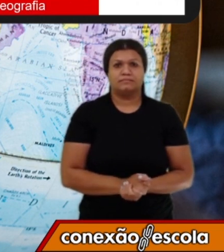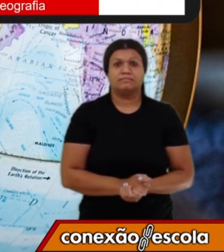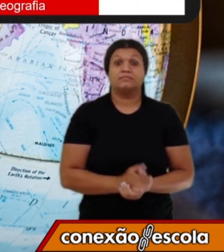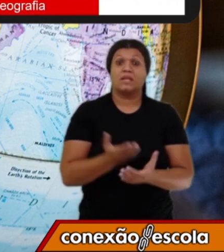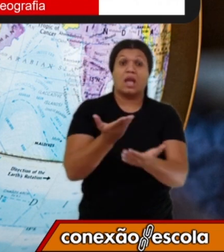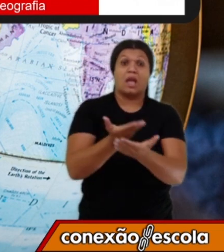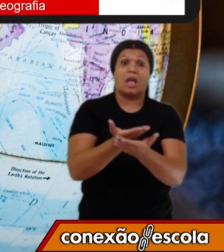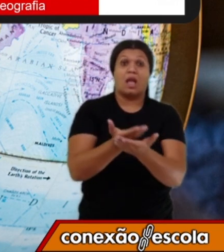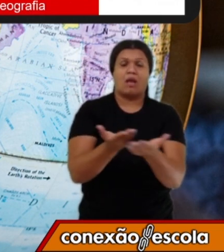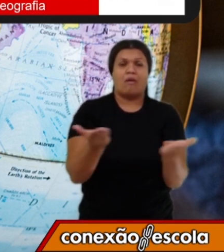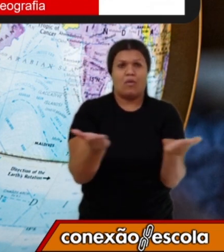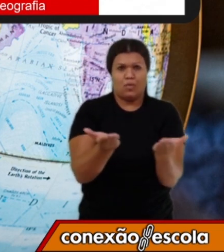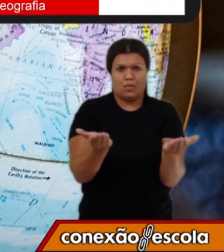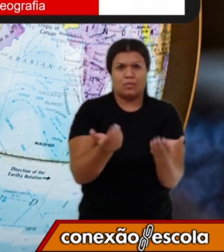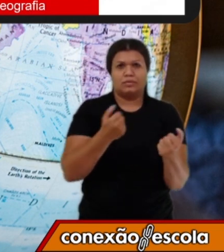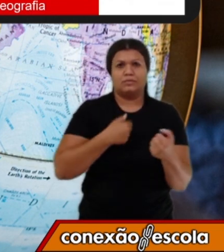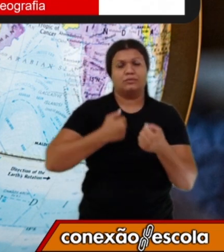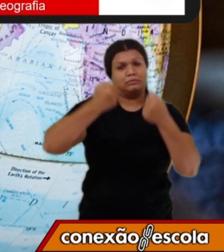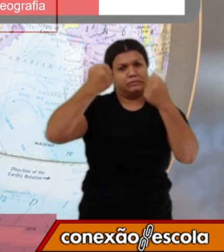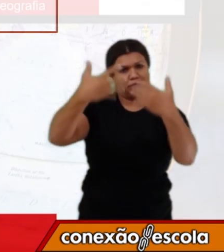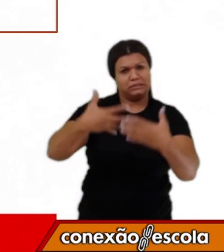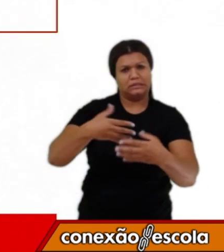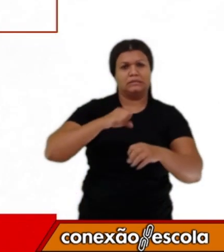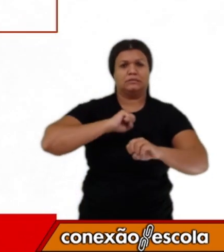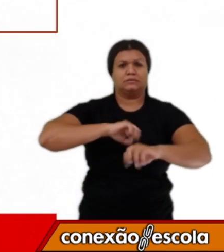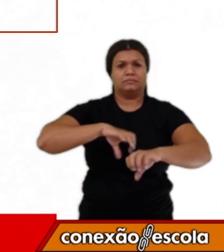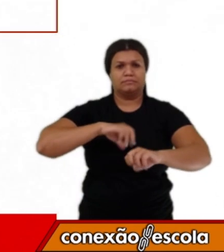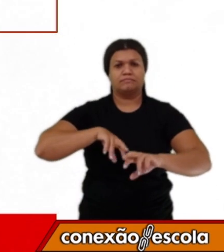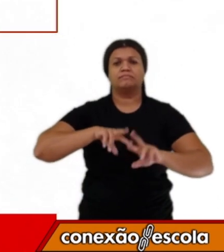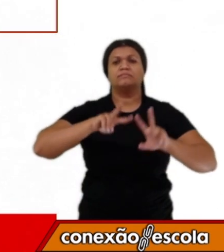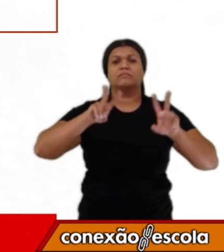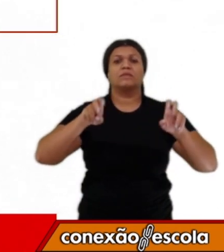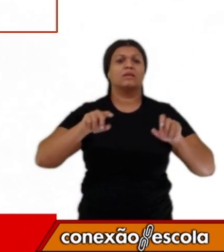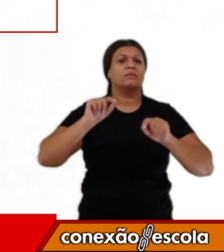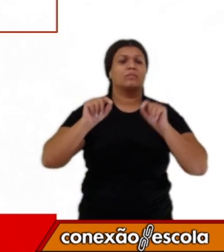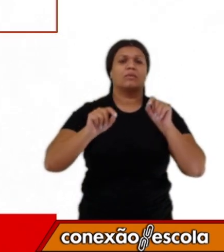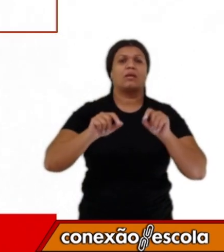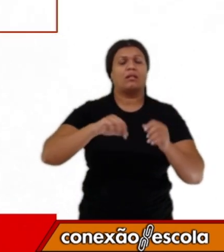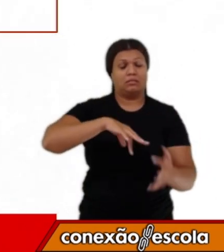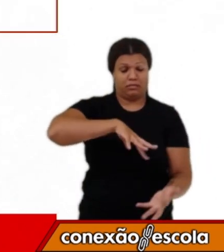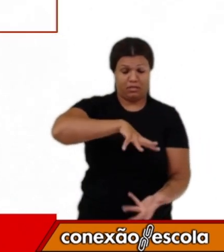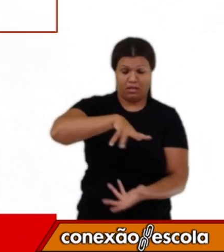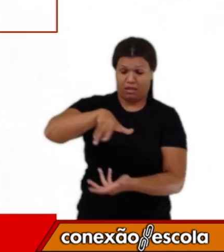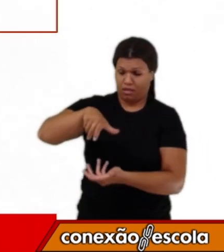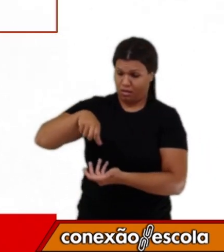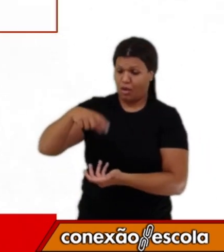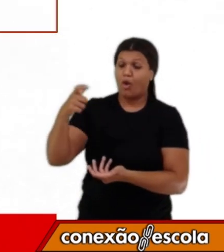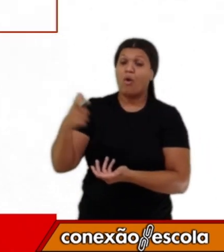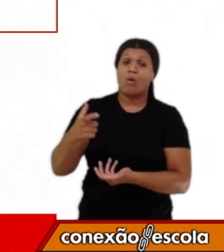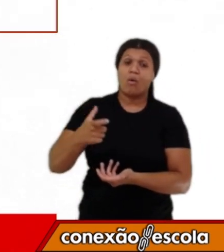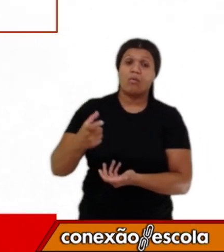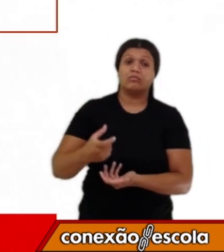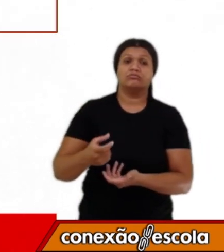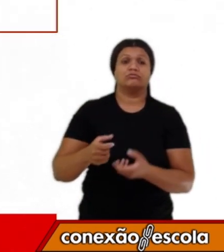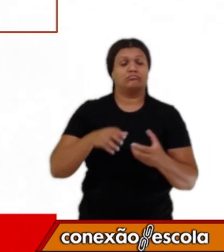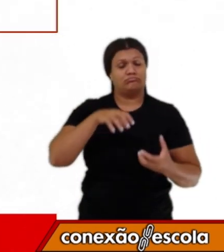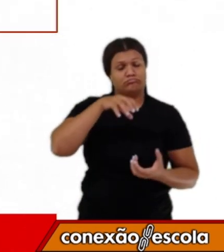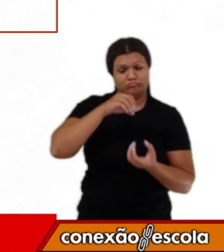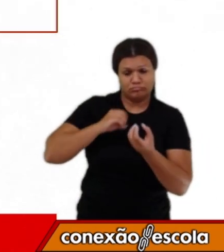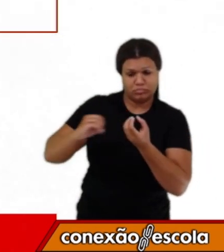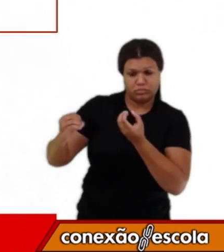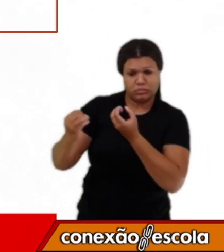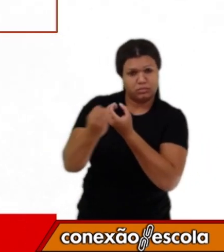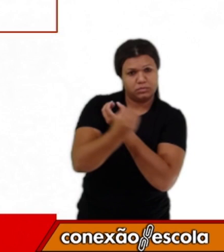na aula de hoje nós falamos sobre a Terra, né? Onde ela está localizada, nós falamos sobre os